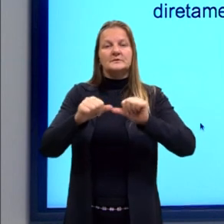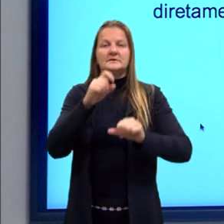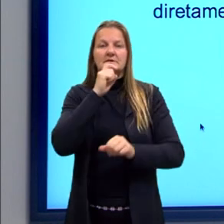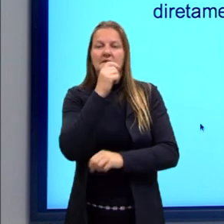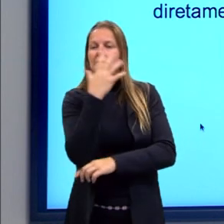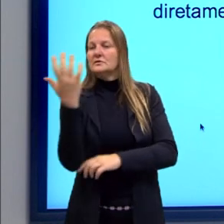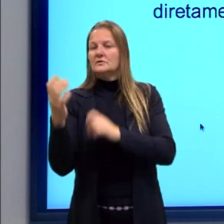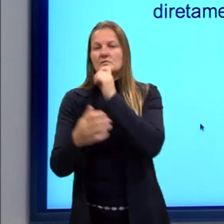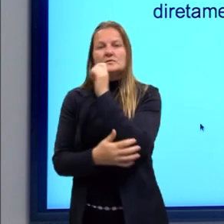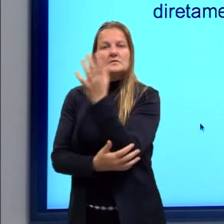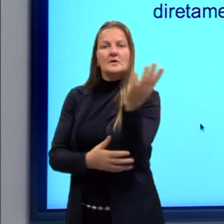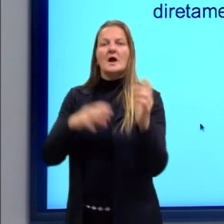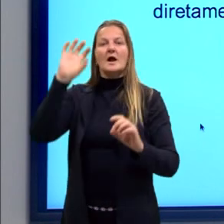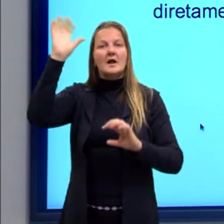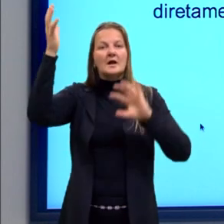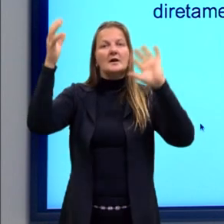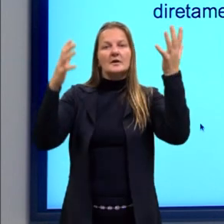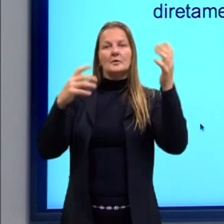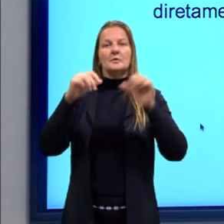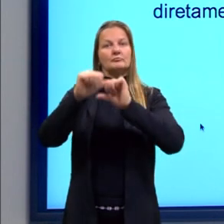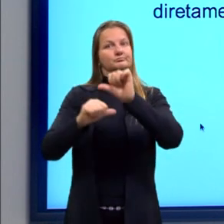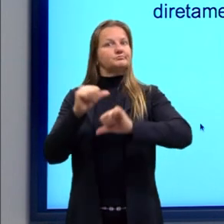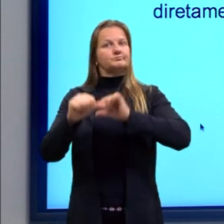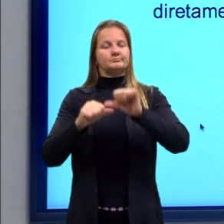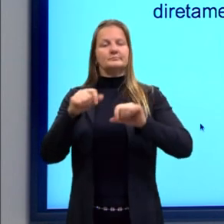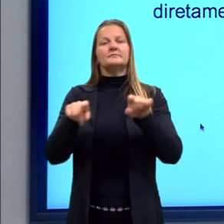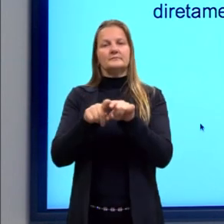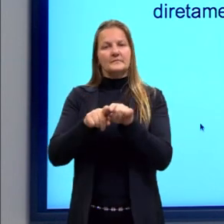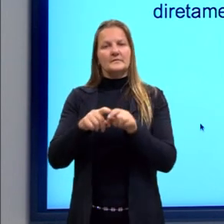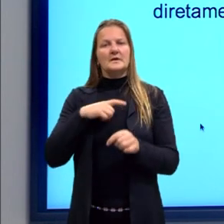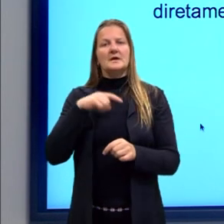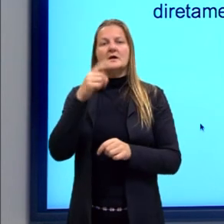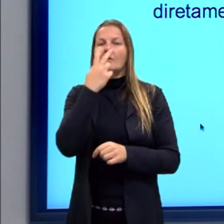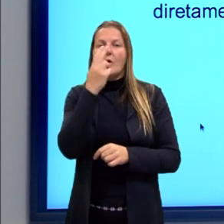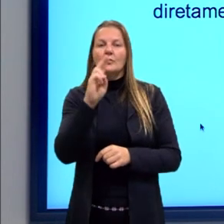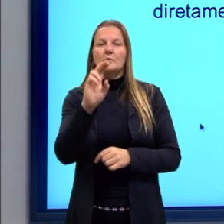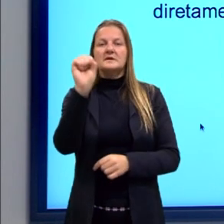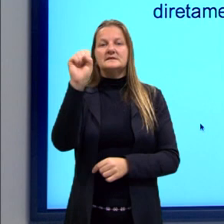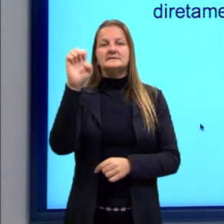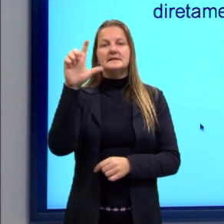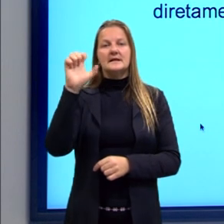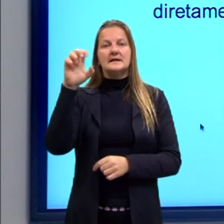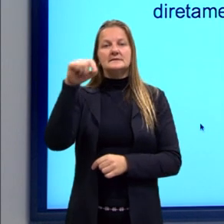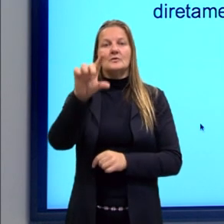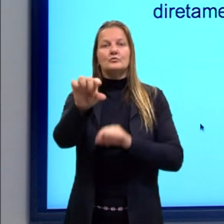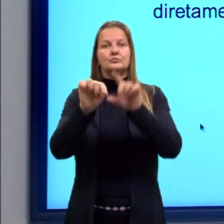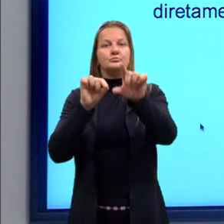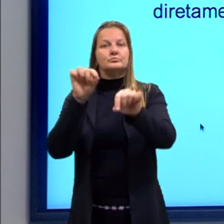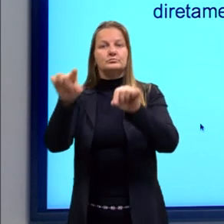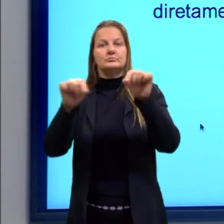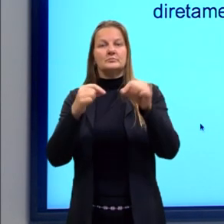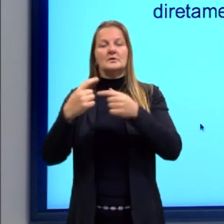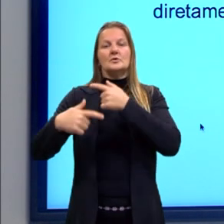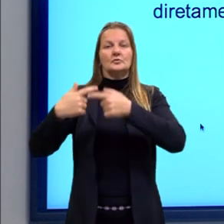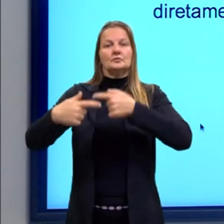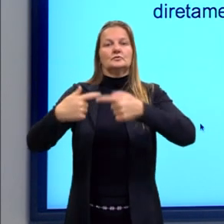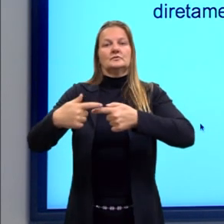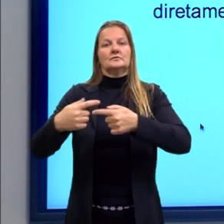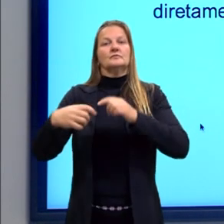climáticas. Nesses casos, os processos de seleção natural afetam diretamente na